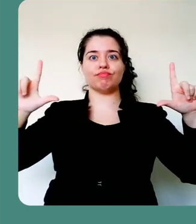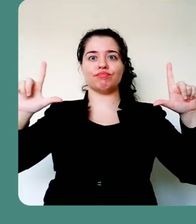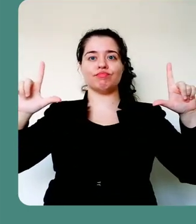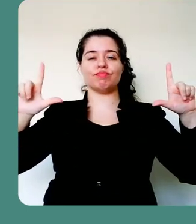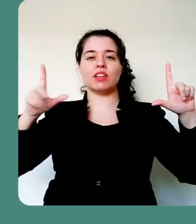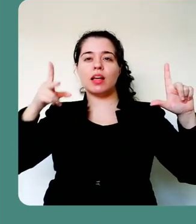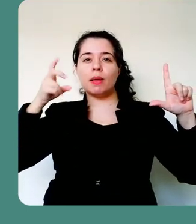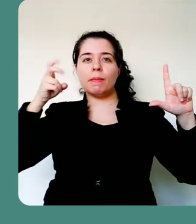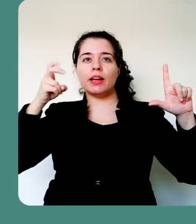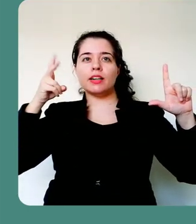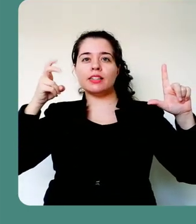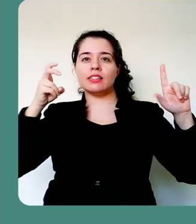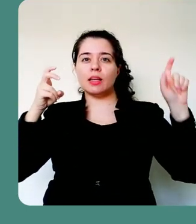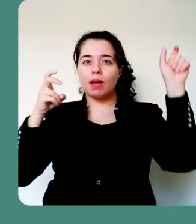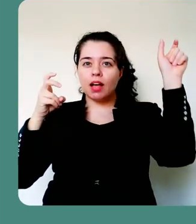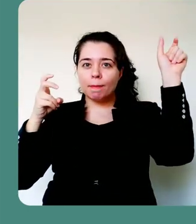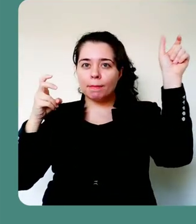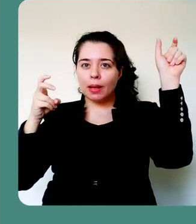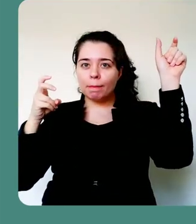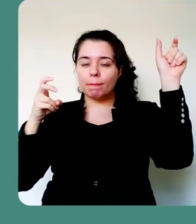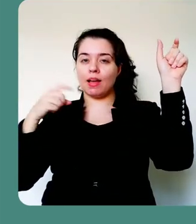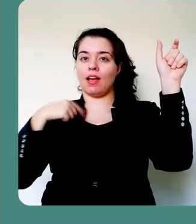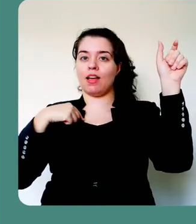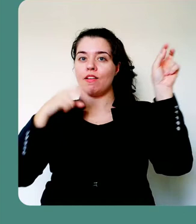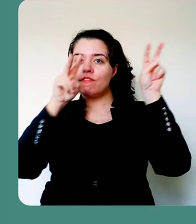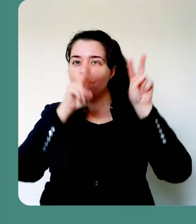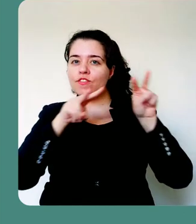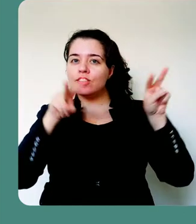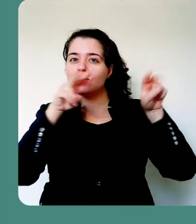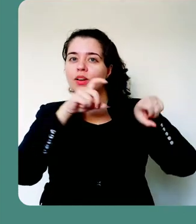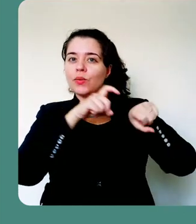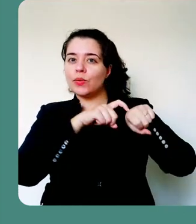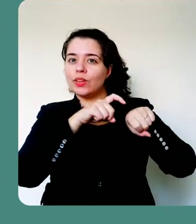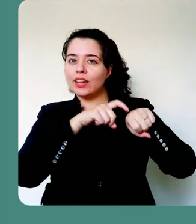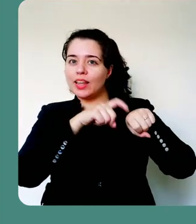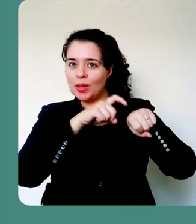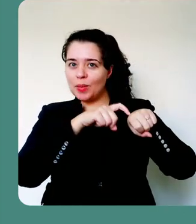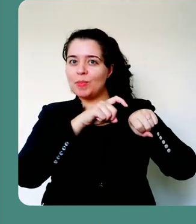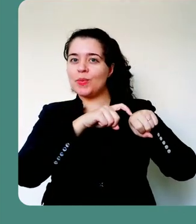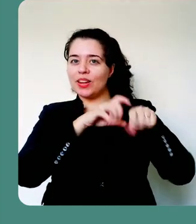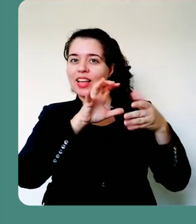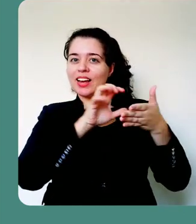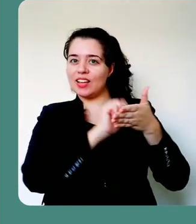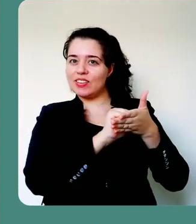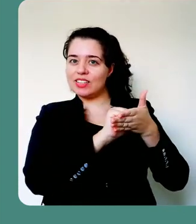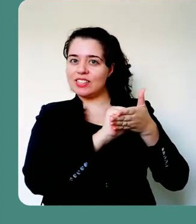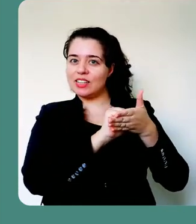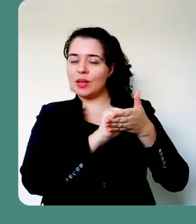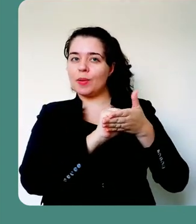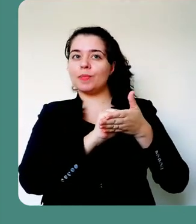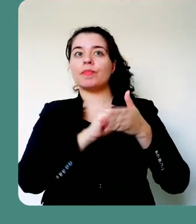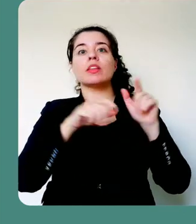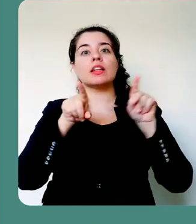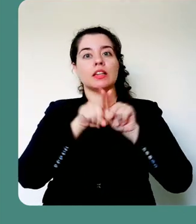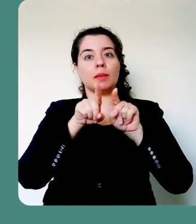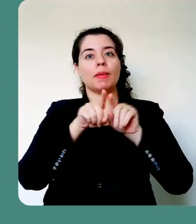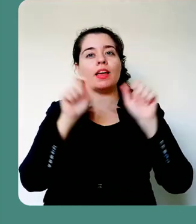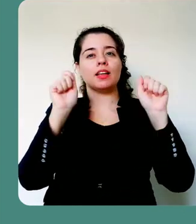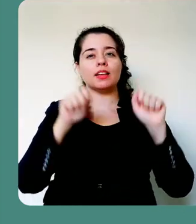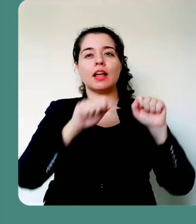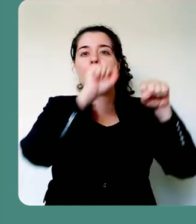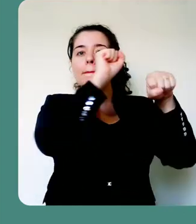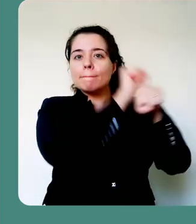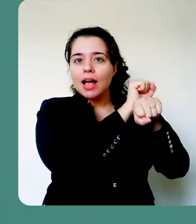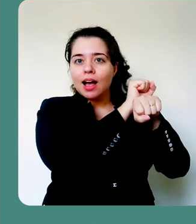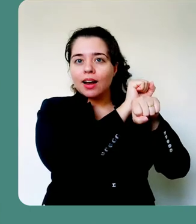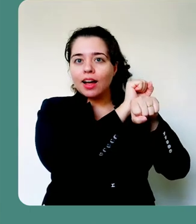canto superior esquerdo, então, eu tenho a visualização do tempo da gravação. Eu tenho um botão aqui de pausar